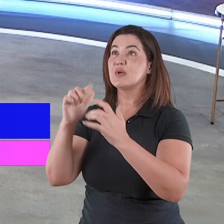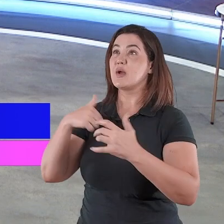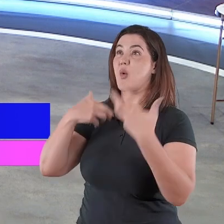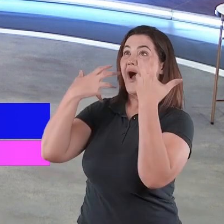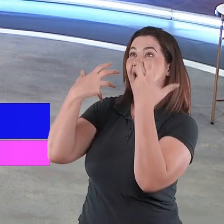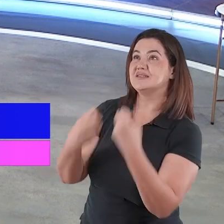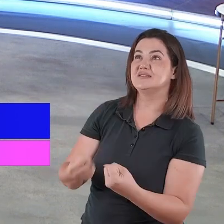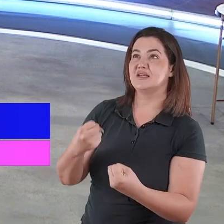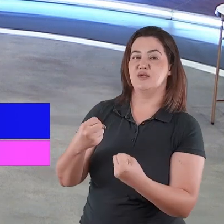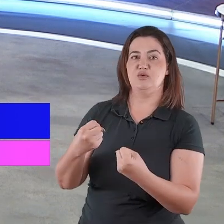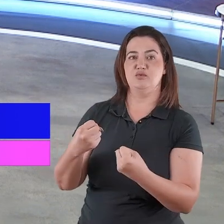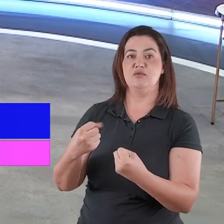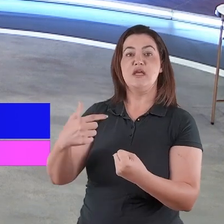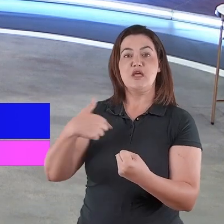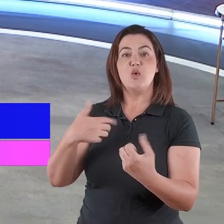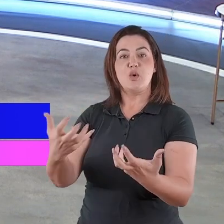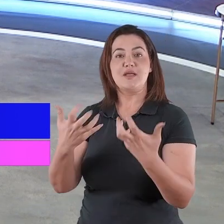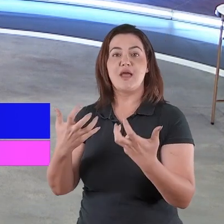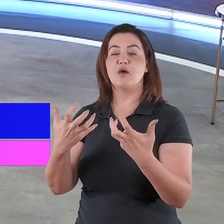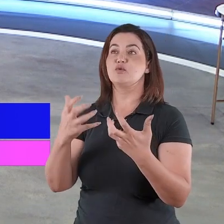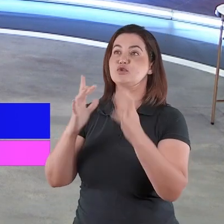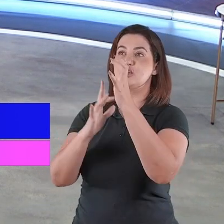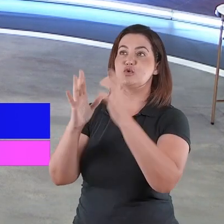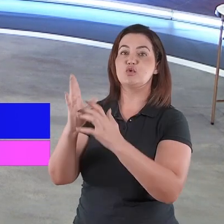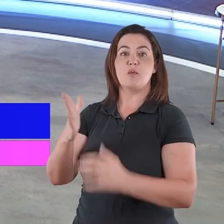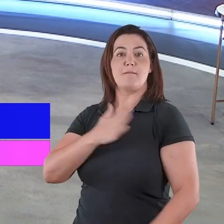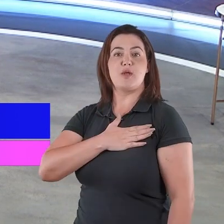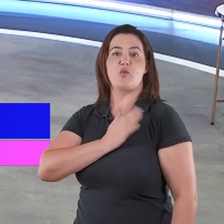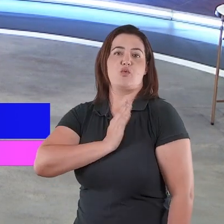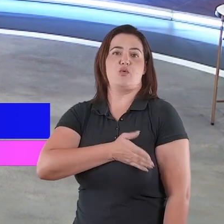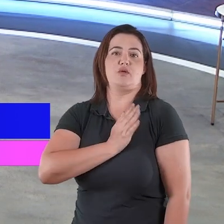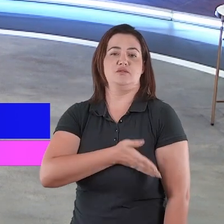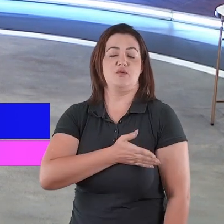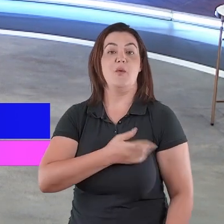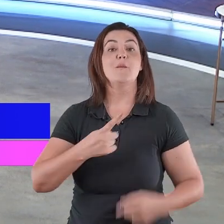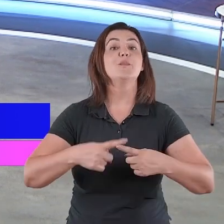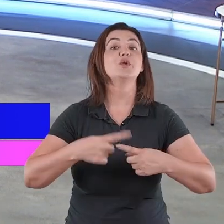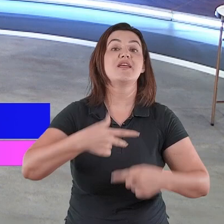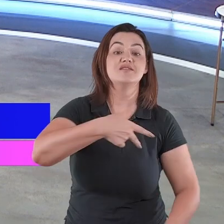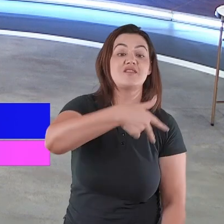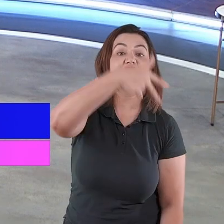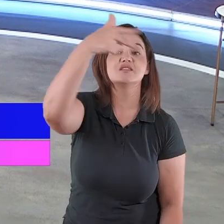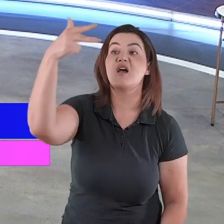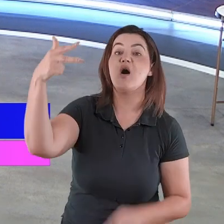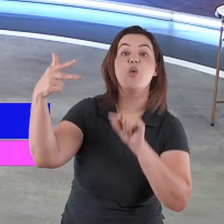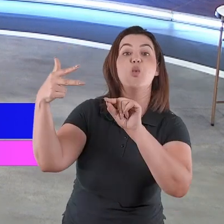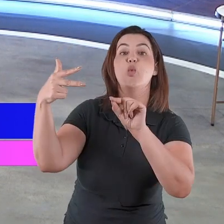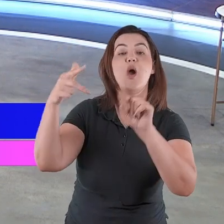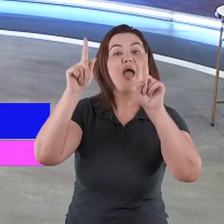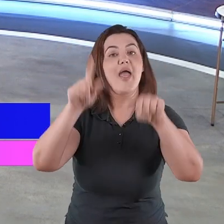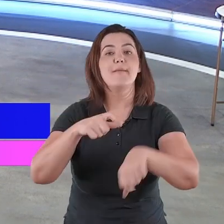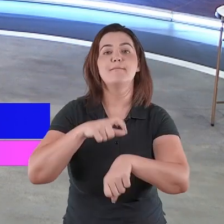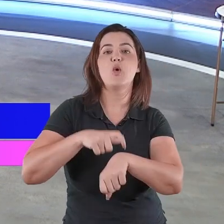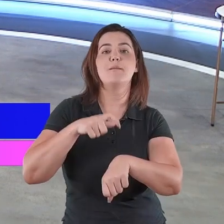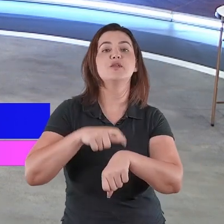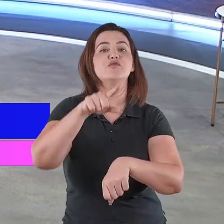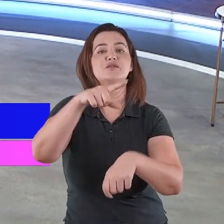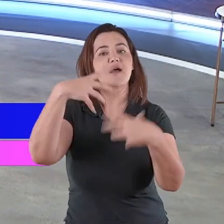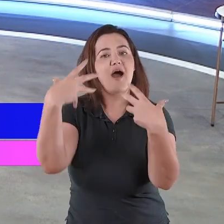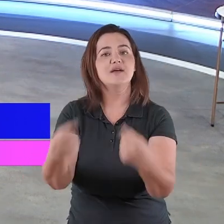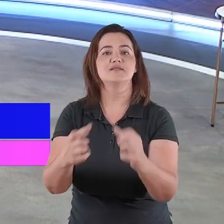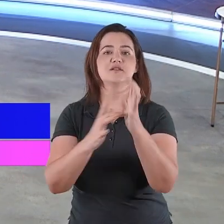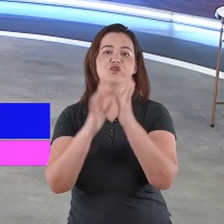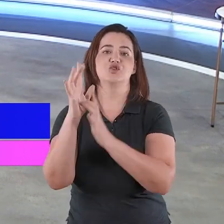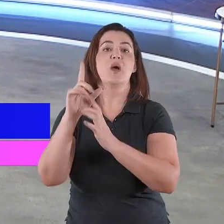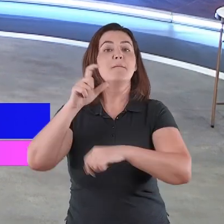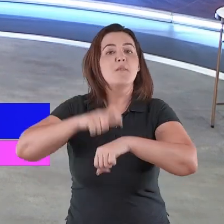porque Natal também é momento para decisões espirituais, é momento para renovar a sua aliança com Deus, porque